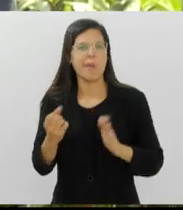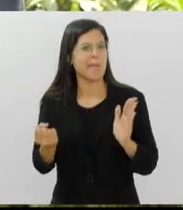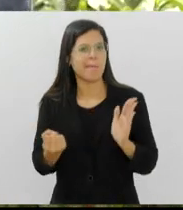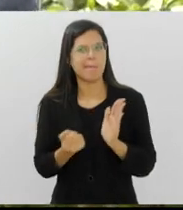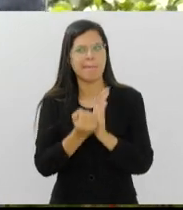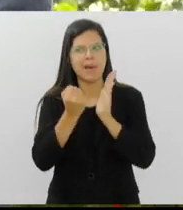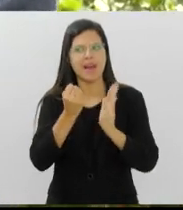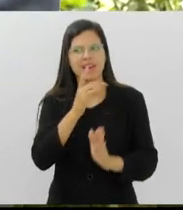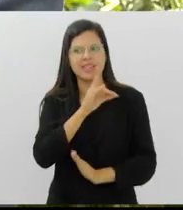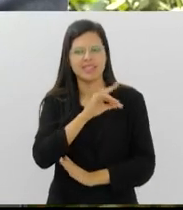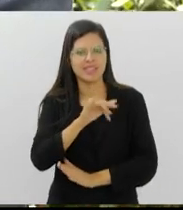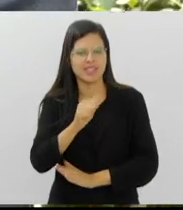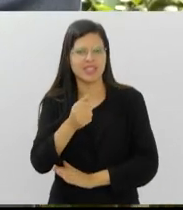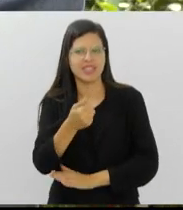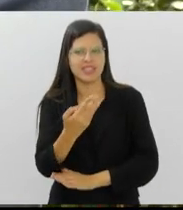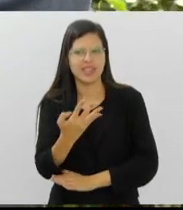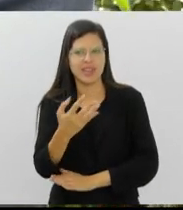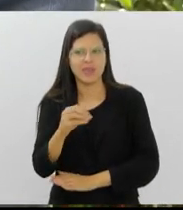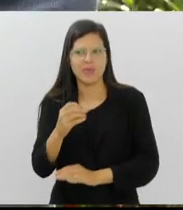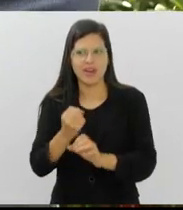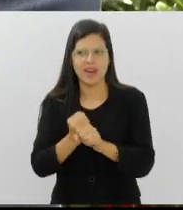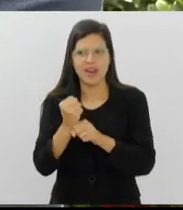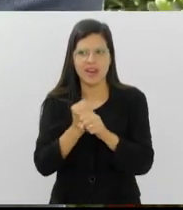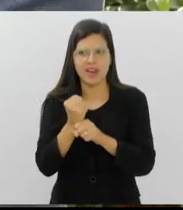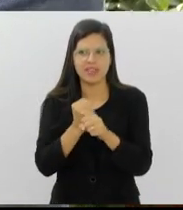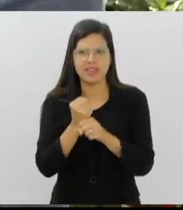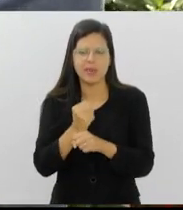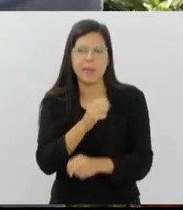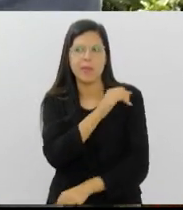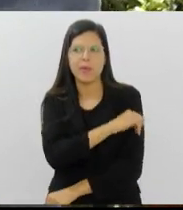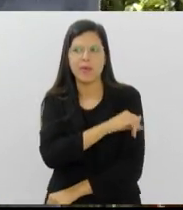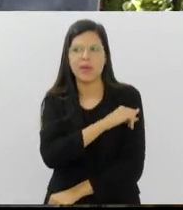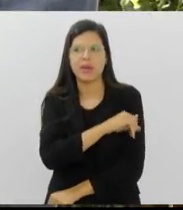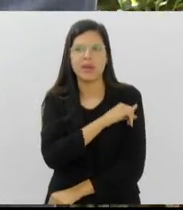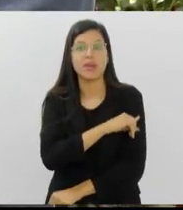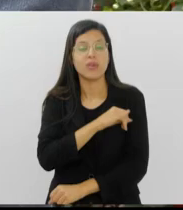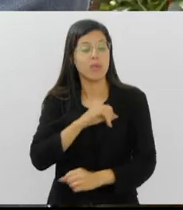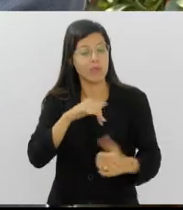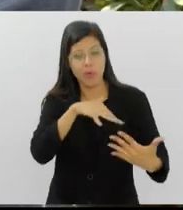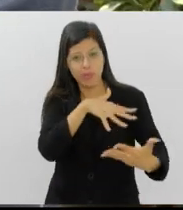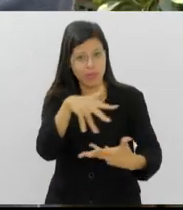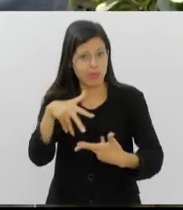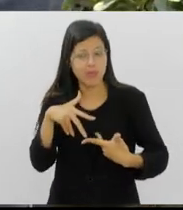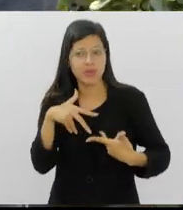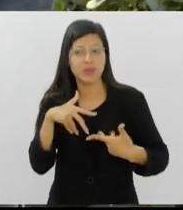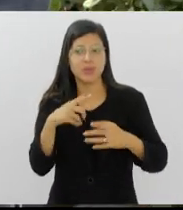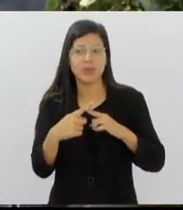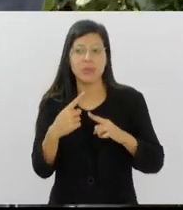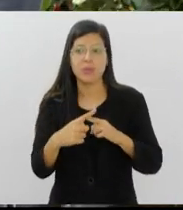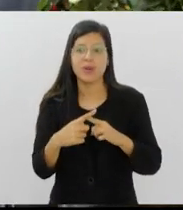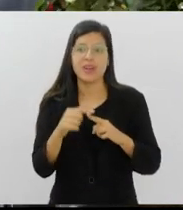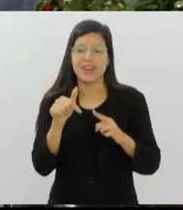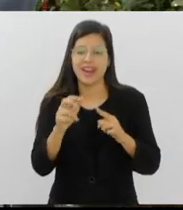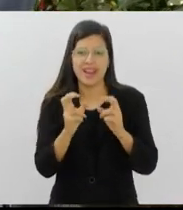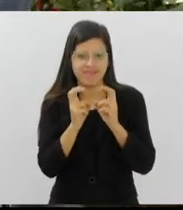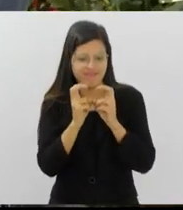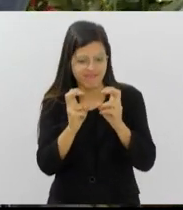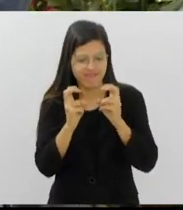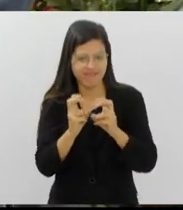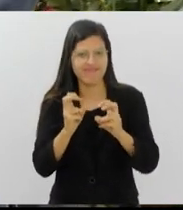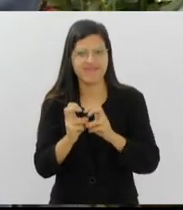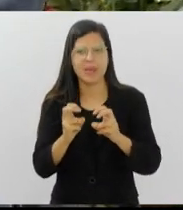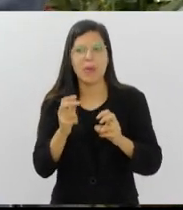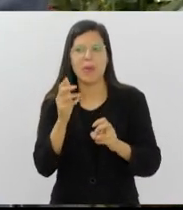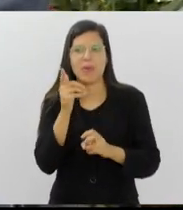celebrativa de 140 anos, Vicente? Não só para o Rio de Janeiro, mas para todo mundo, afinal, é o principal meio de transporte até o Cristo Redentor, uma das